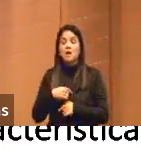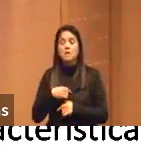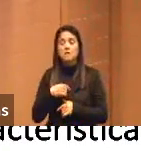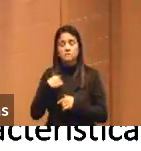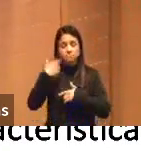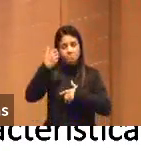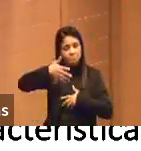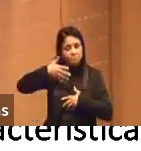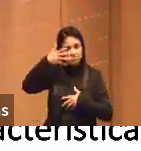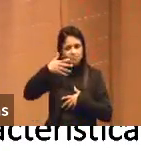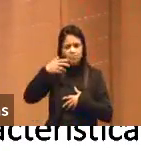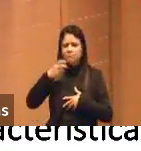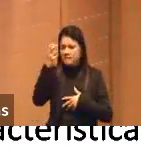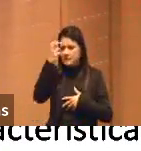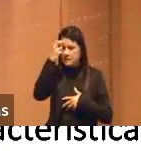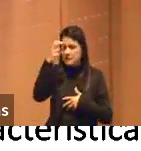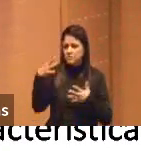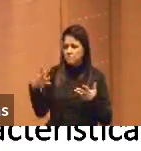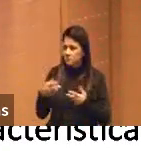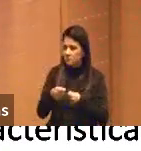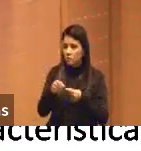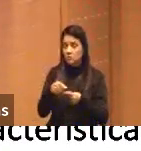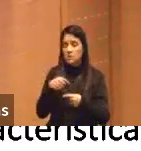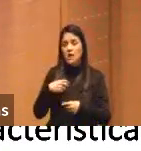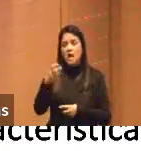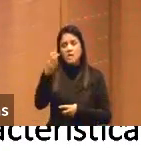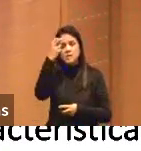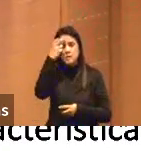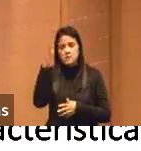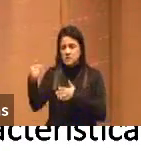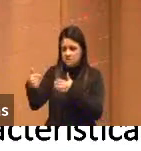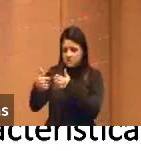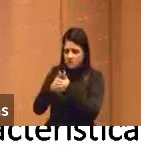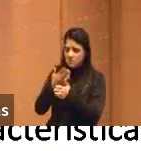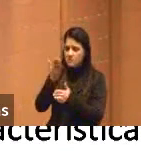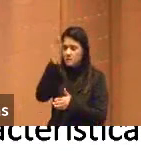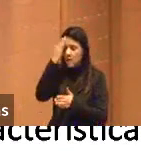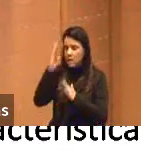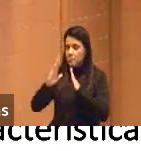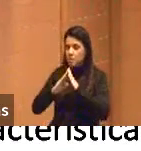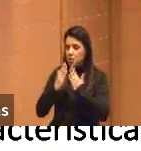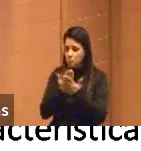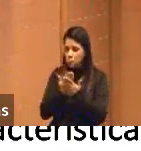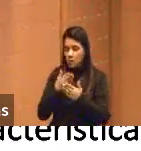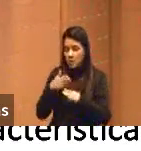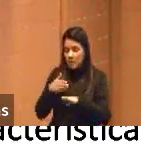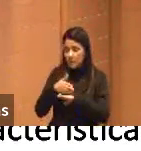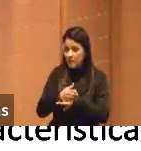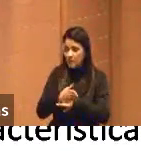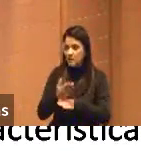como é incrível a inteligência, mas essa inteligência sabe que eu entrei nessa escola em fevereiro?